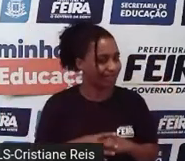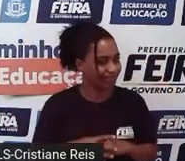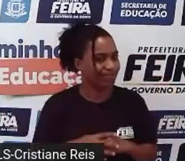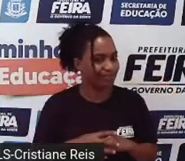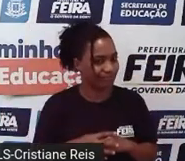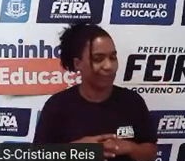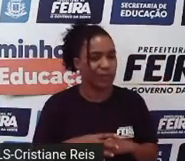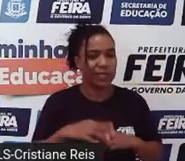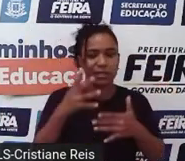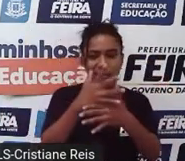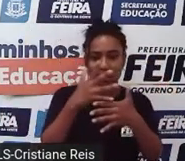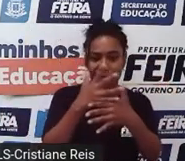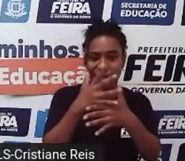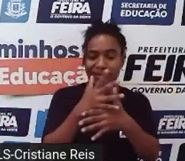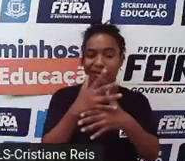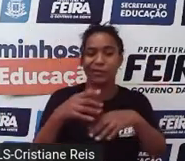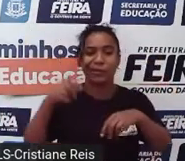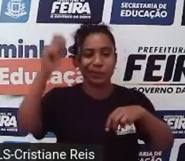para as cidades.